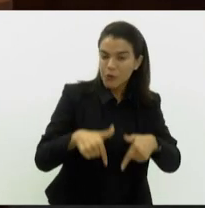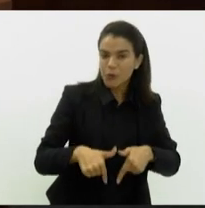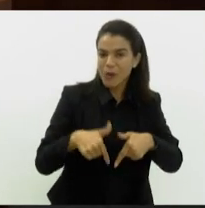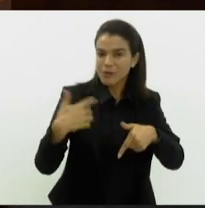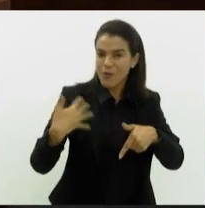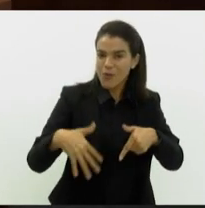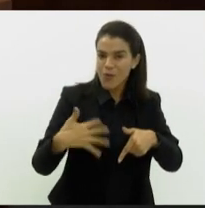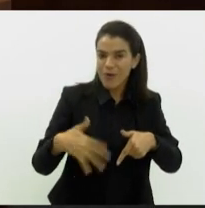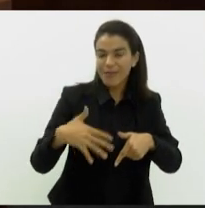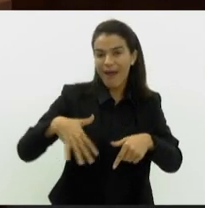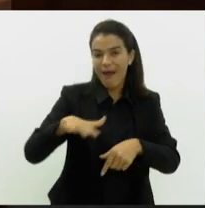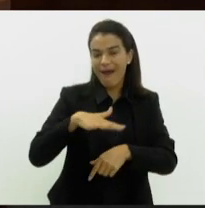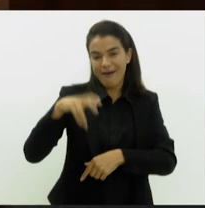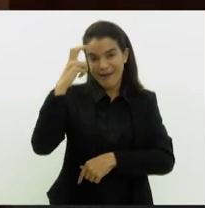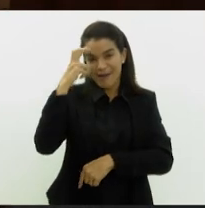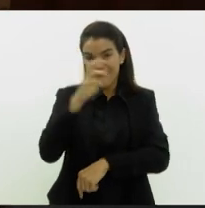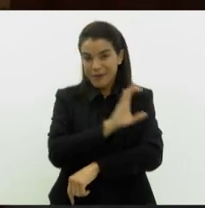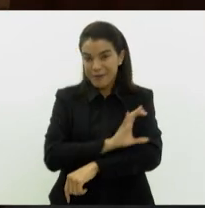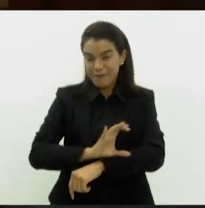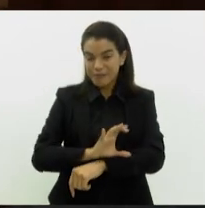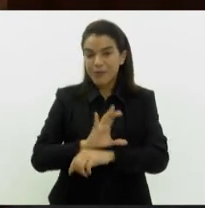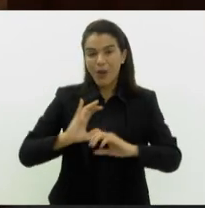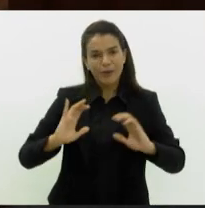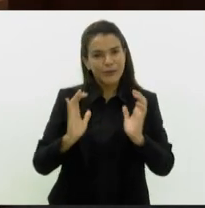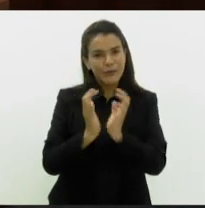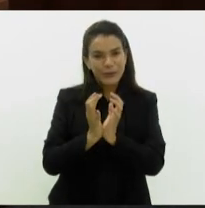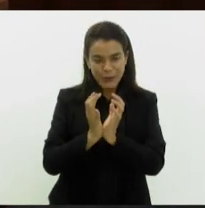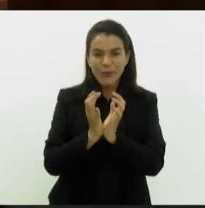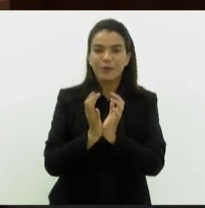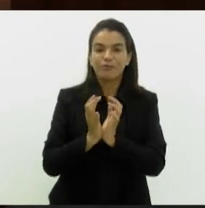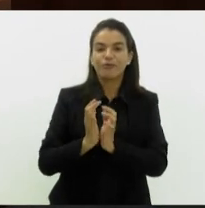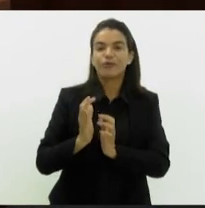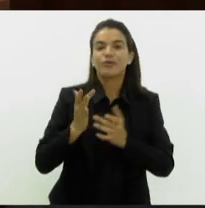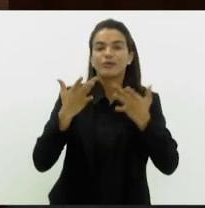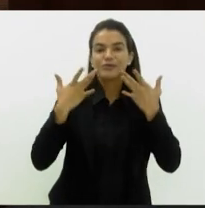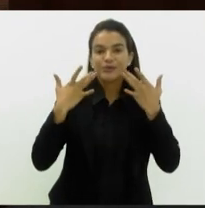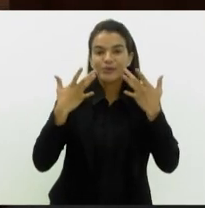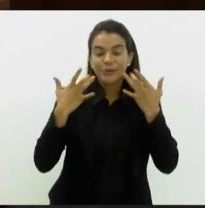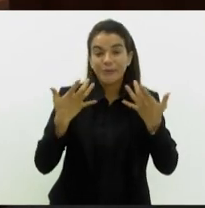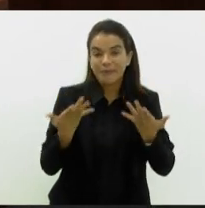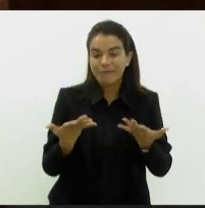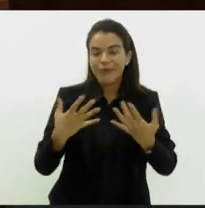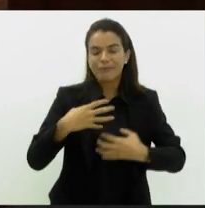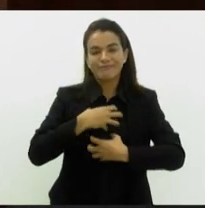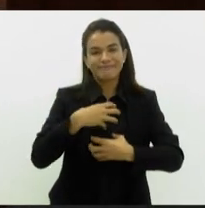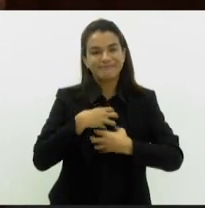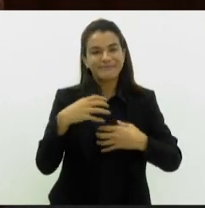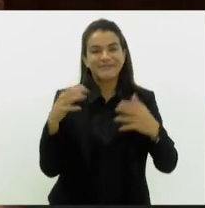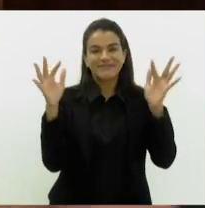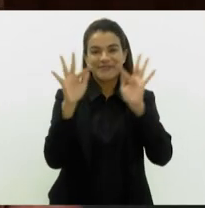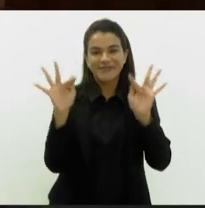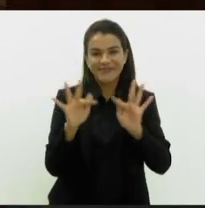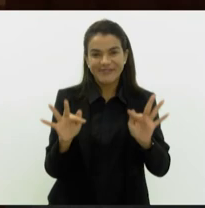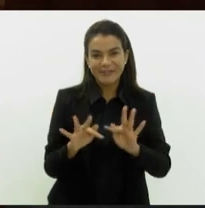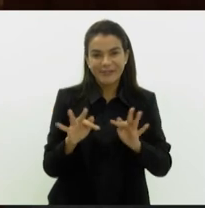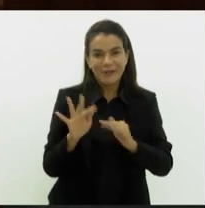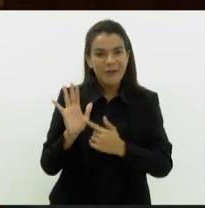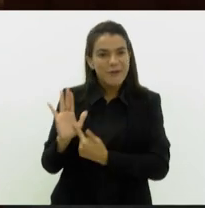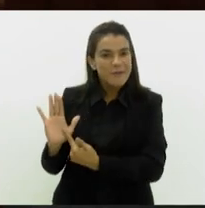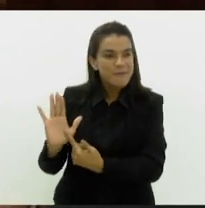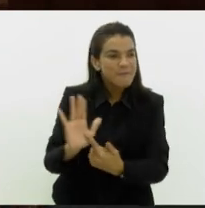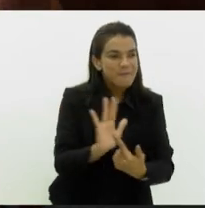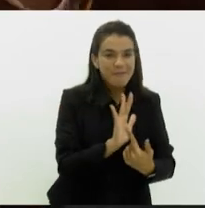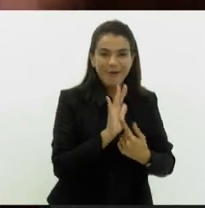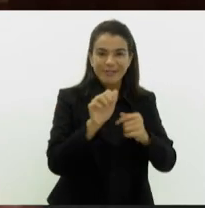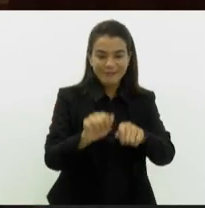grande nessa área cultural na cidade, com a turma toda do teatro. Então a gente fica muito feliz de estar podendo mostrar esse espaço do